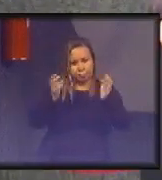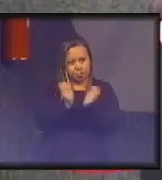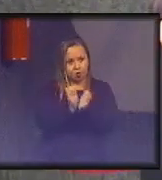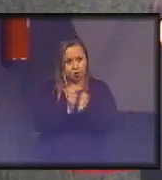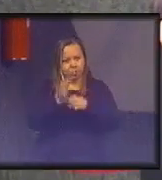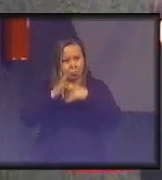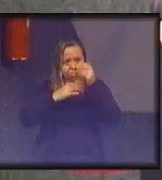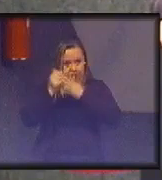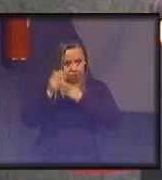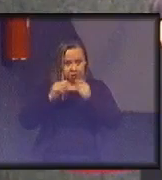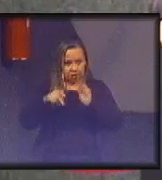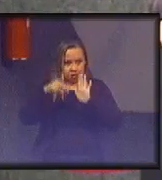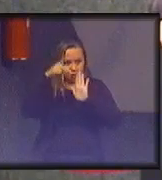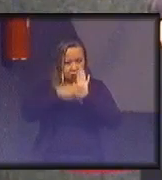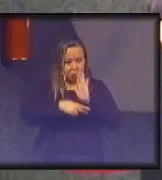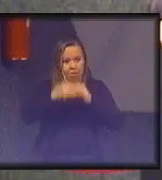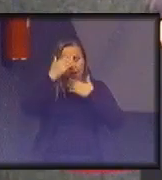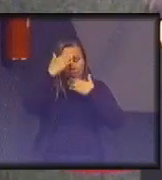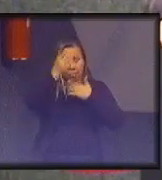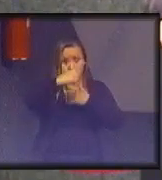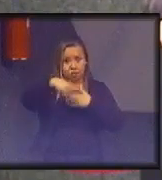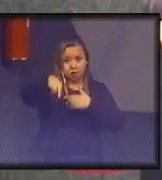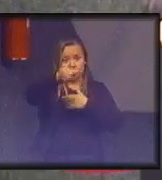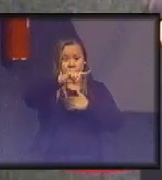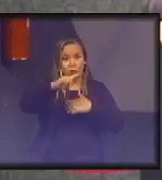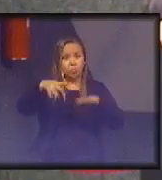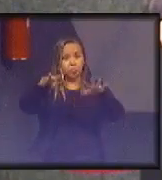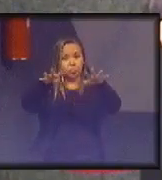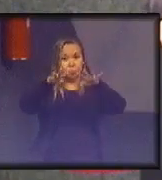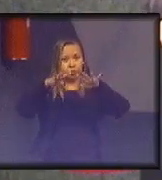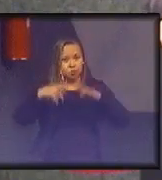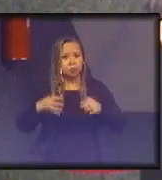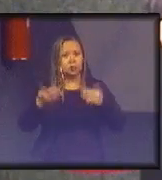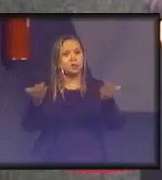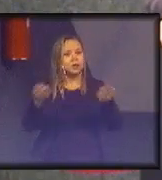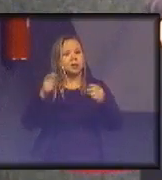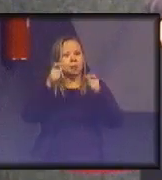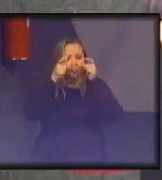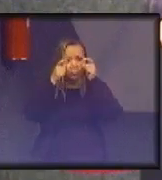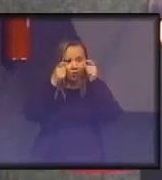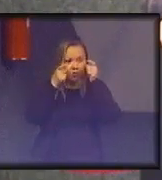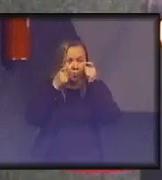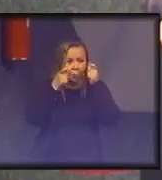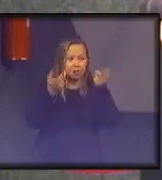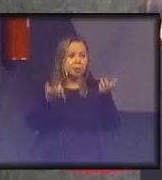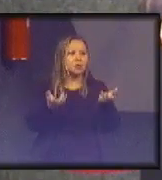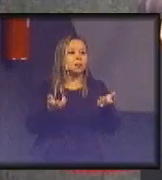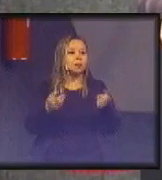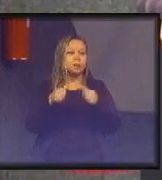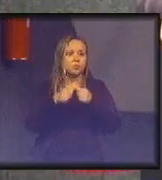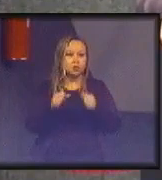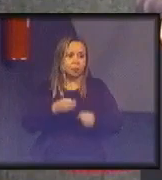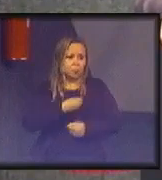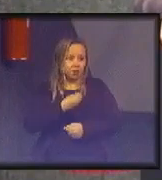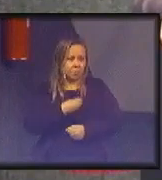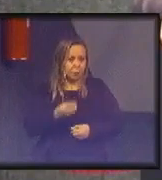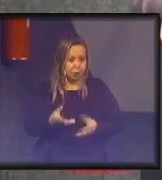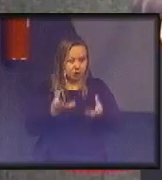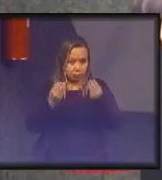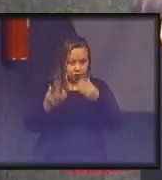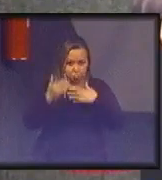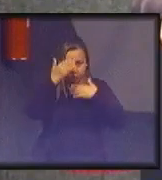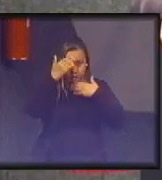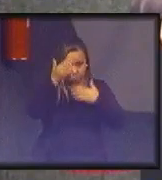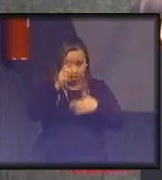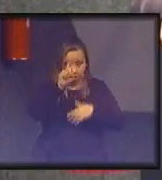nesse projeto. E agradecer a vocês todos pela atenção, servidores do STJ e de outros órgãos que estão aqui presentes. Meu muito obrigado. E